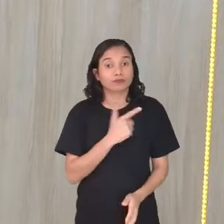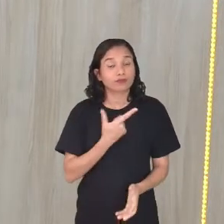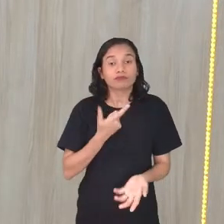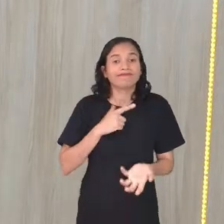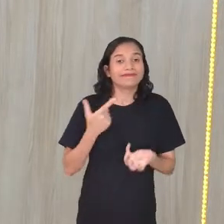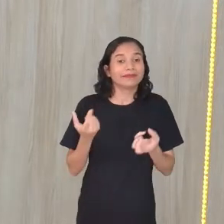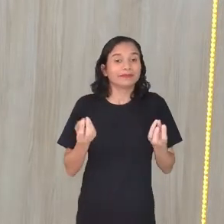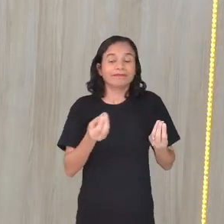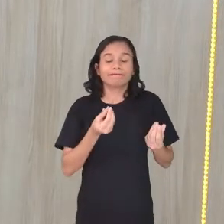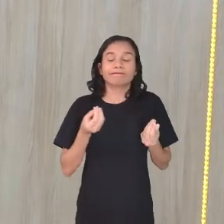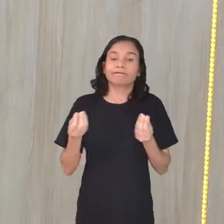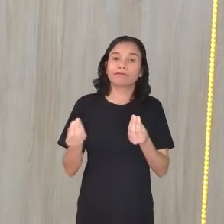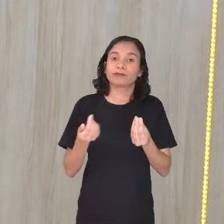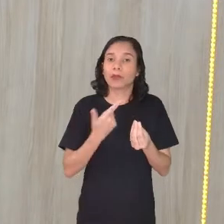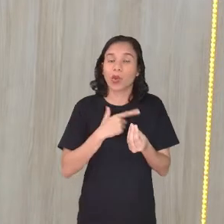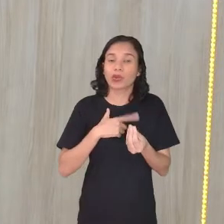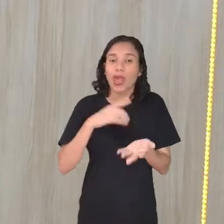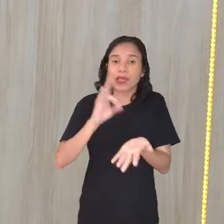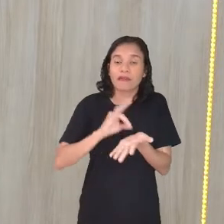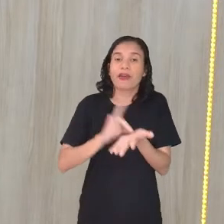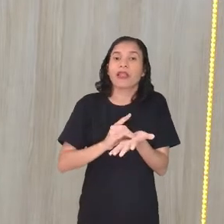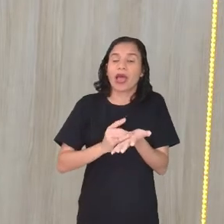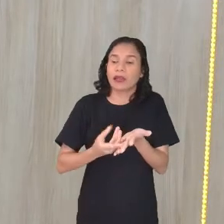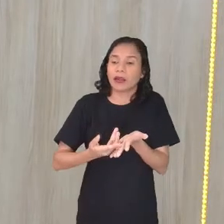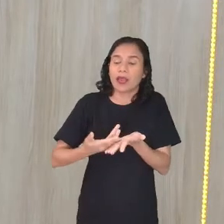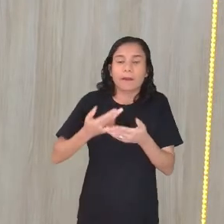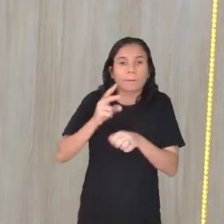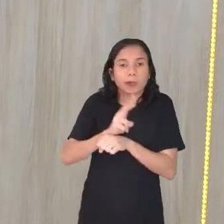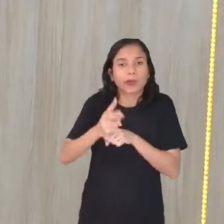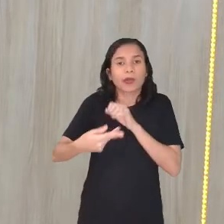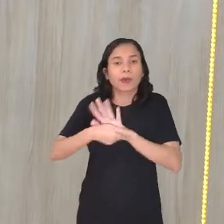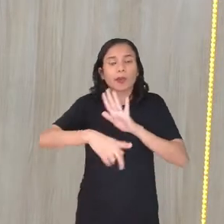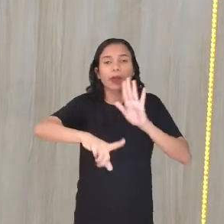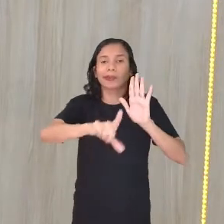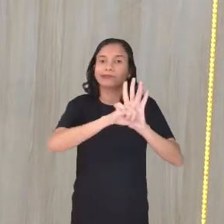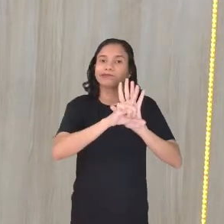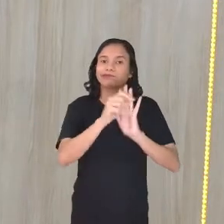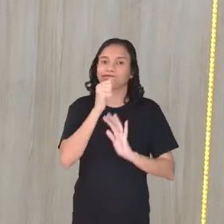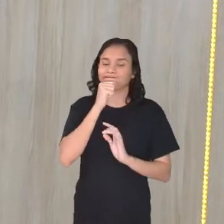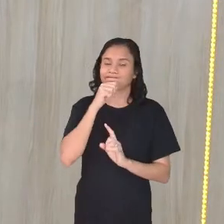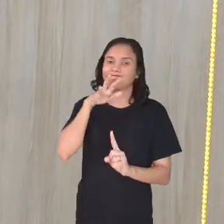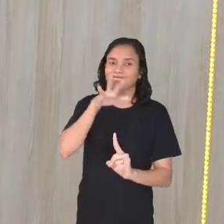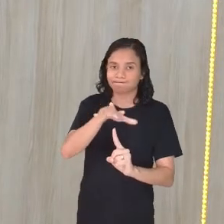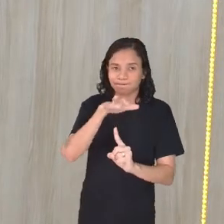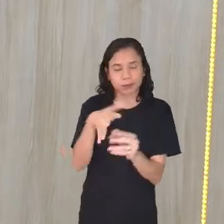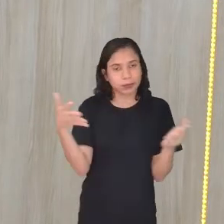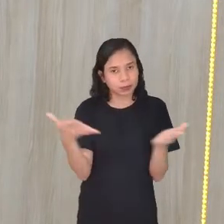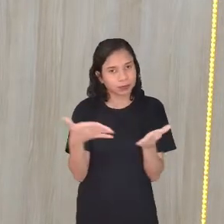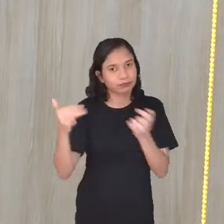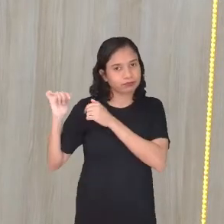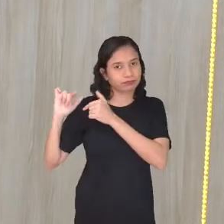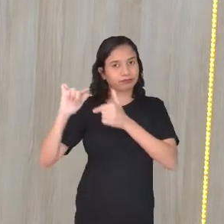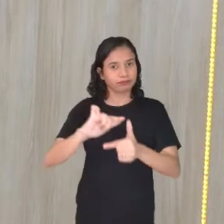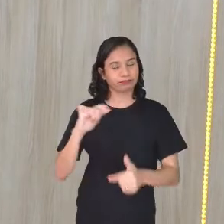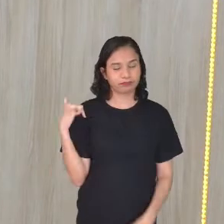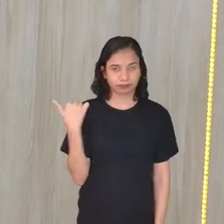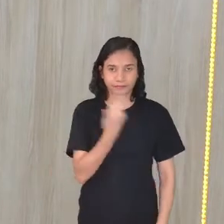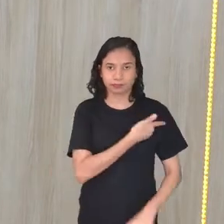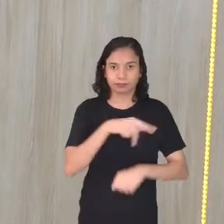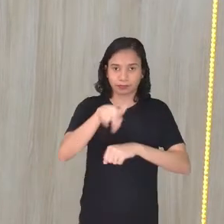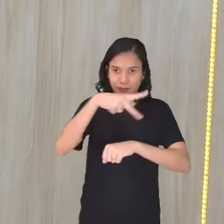povos não terem sido incluídos em direitos tem reflexo até hoje na história do nosso país.